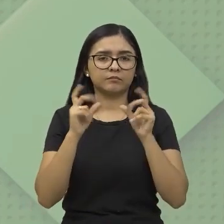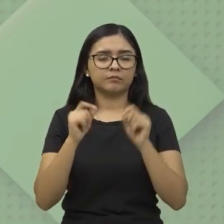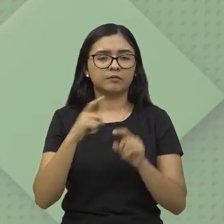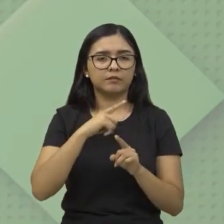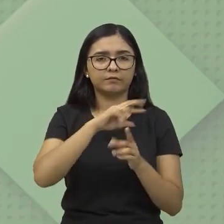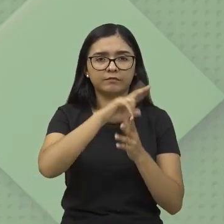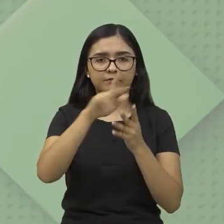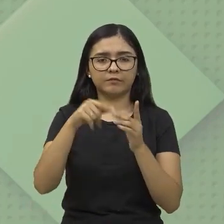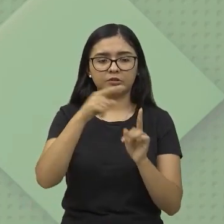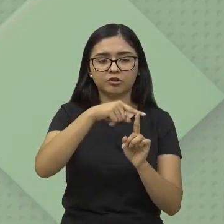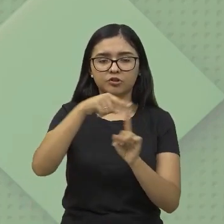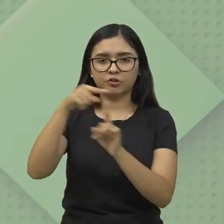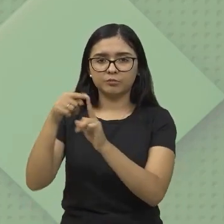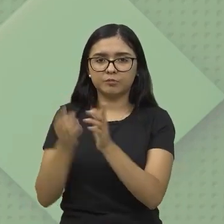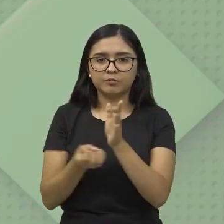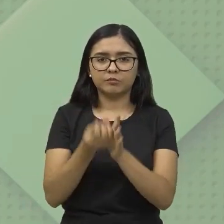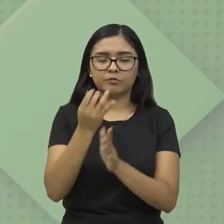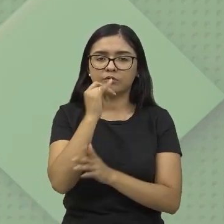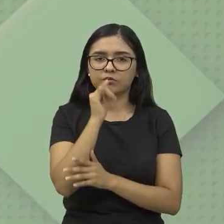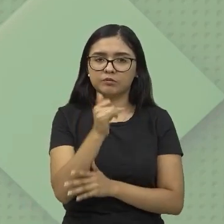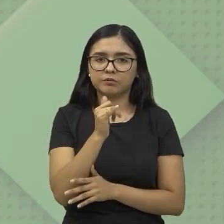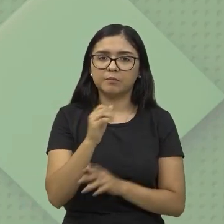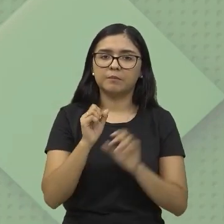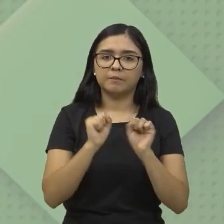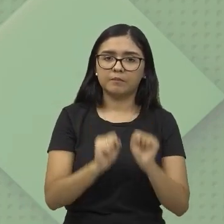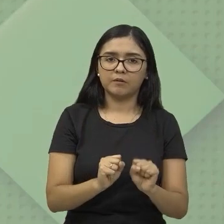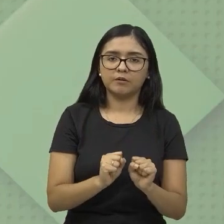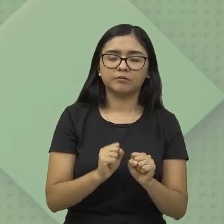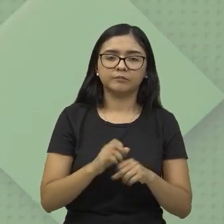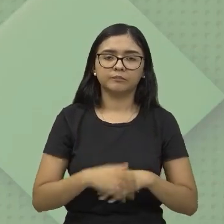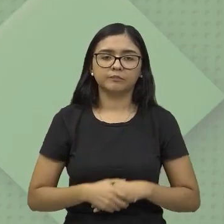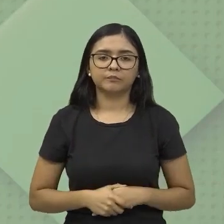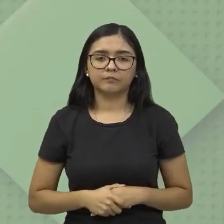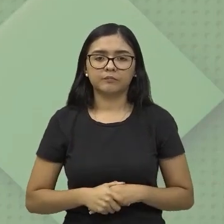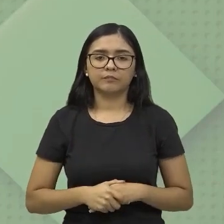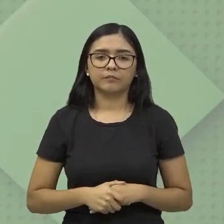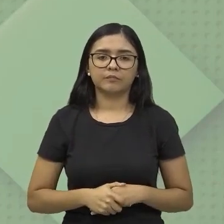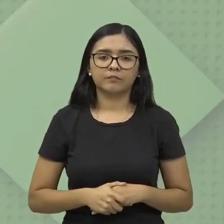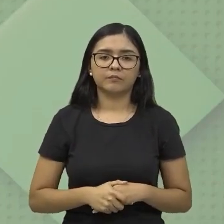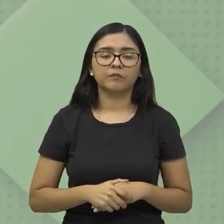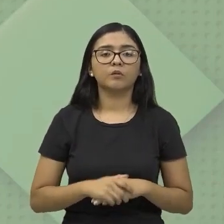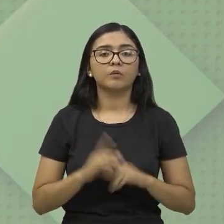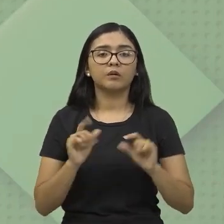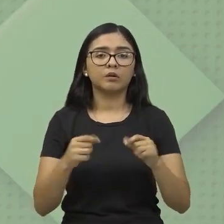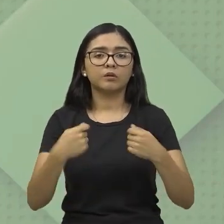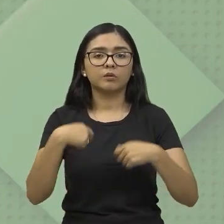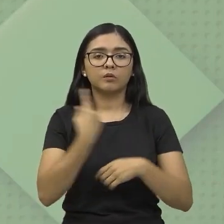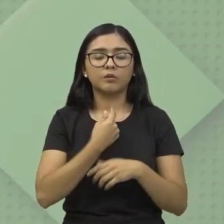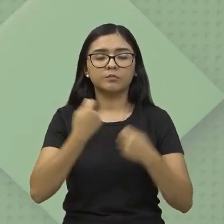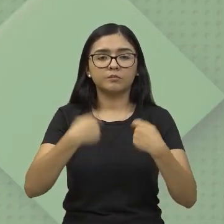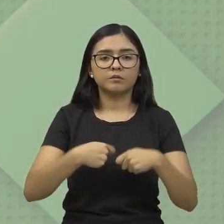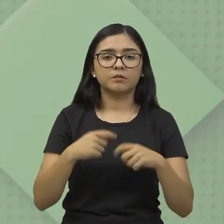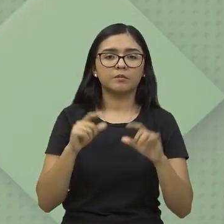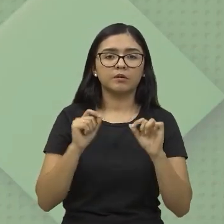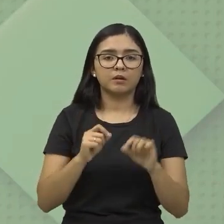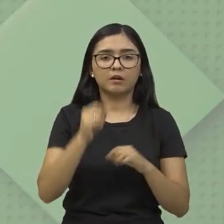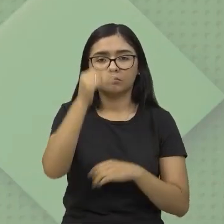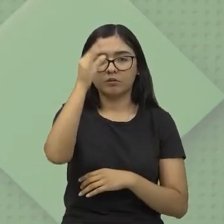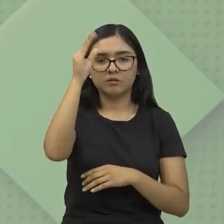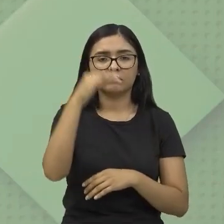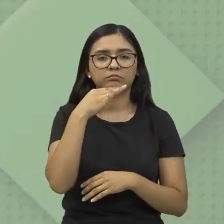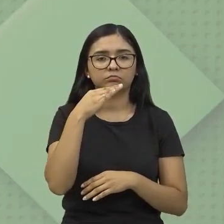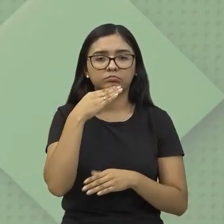elétrica, essas fontes podem ser limpas, renováveis, e o que a gente precisa buscar, né, cada vez mais conhecer